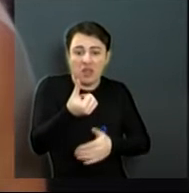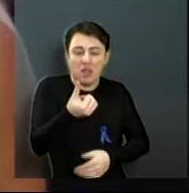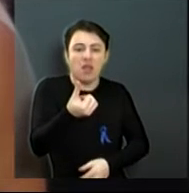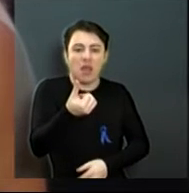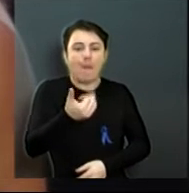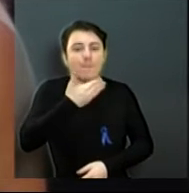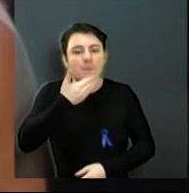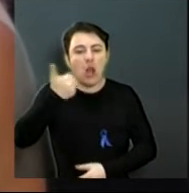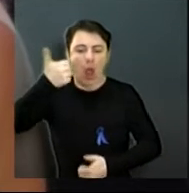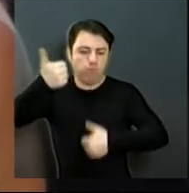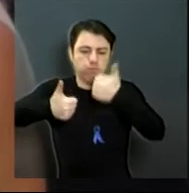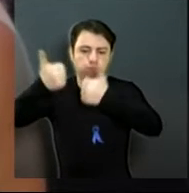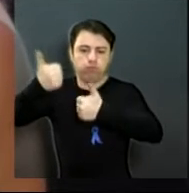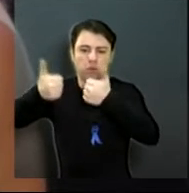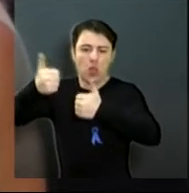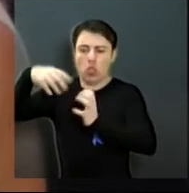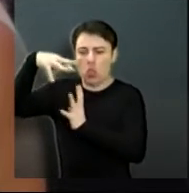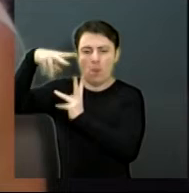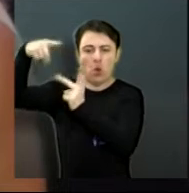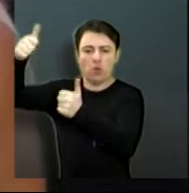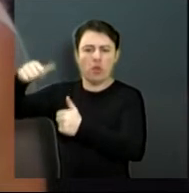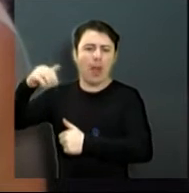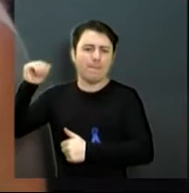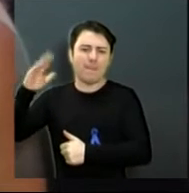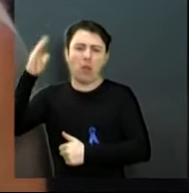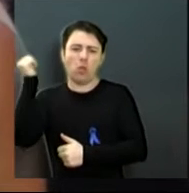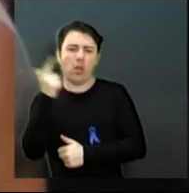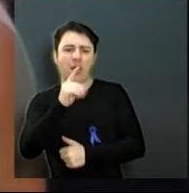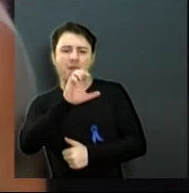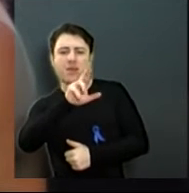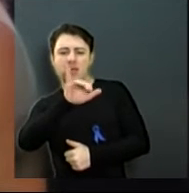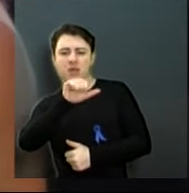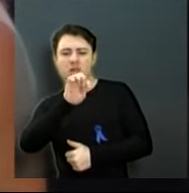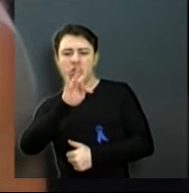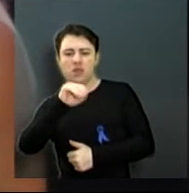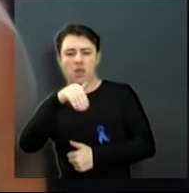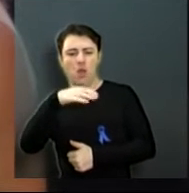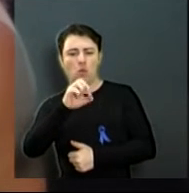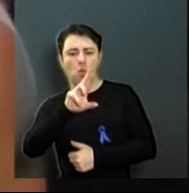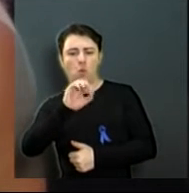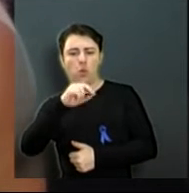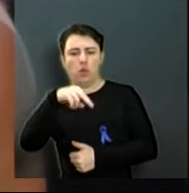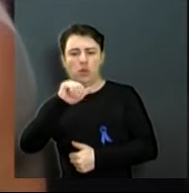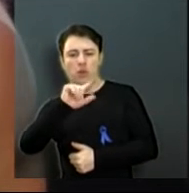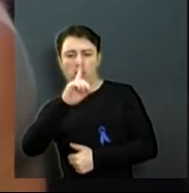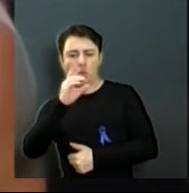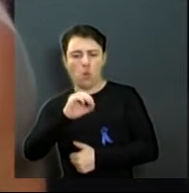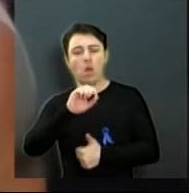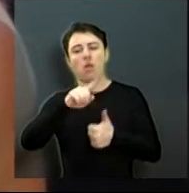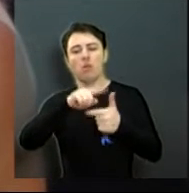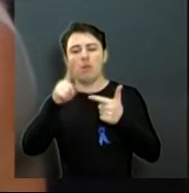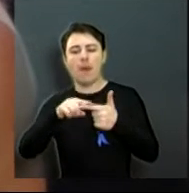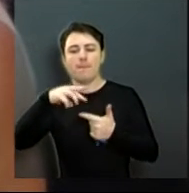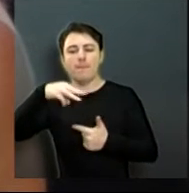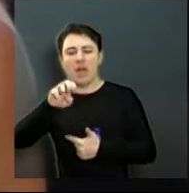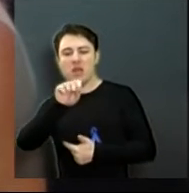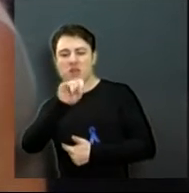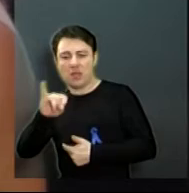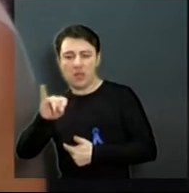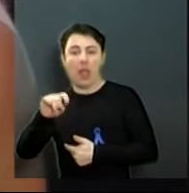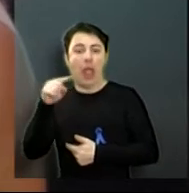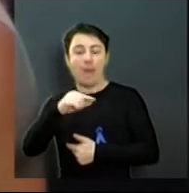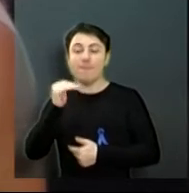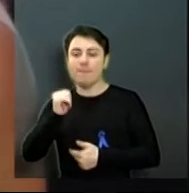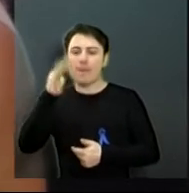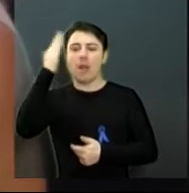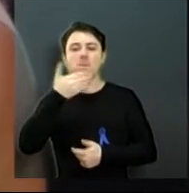E ela passou, então, o Cristiano Ronaldo, ela passou o Messi, e muito pouco vai ser falado a respeito, muito pouco vai ser noticiado.